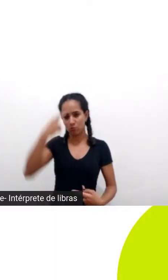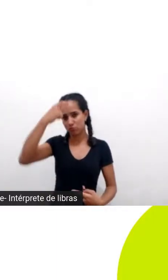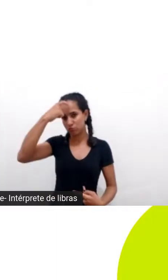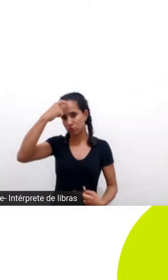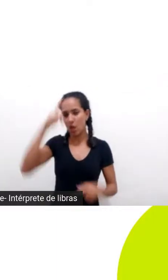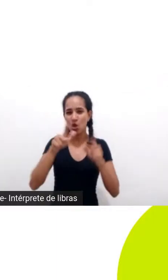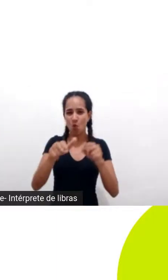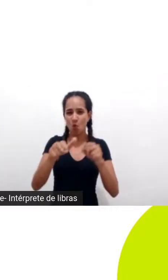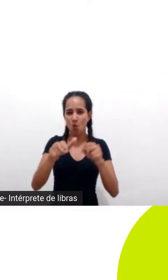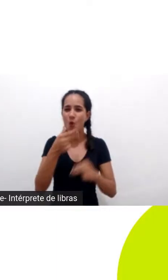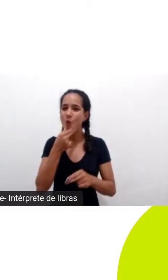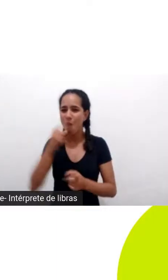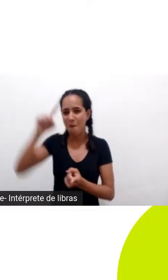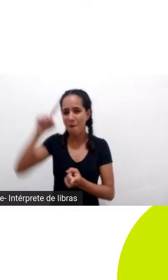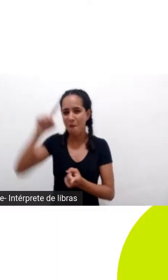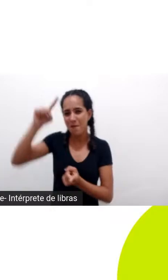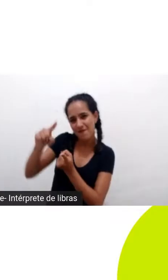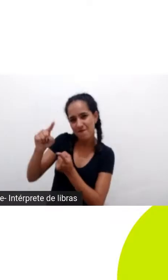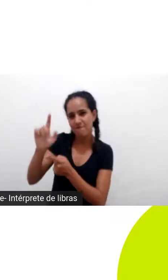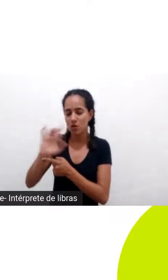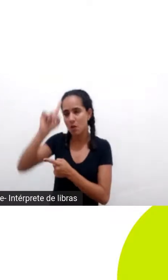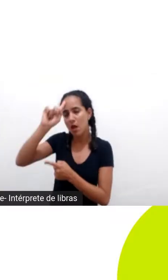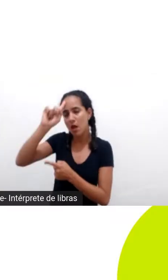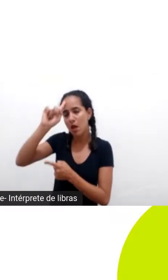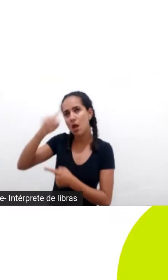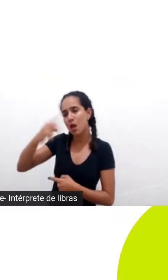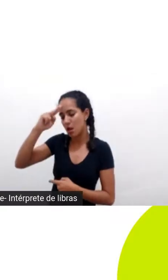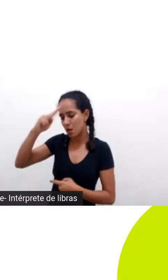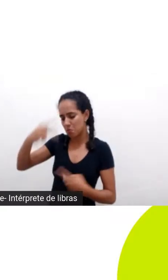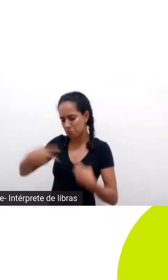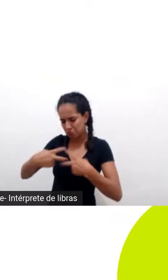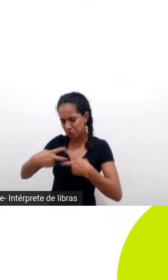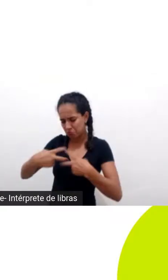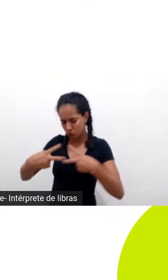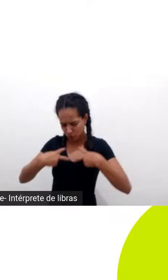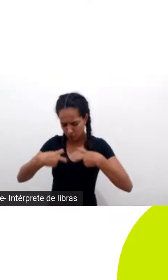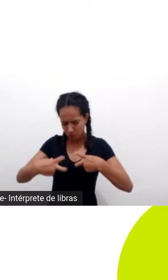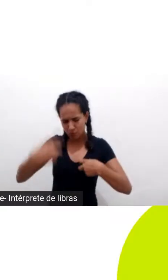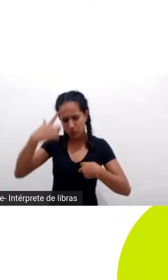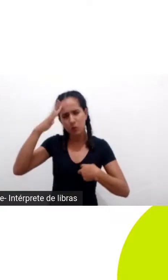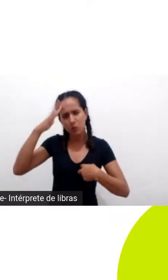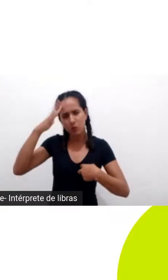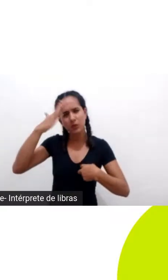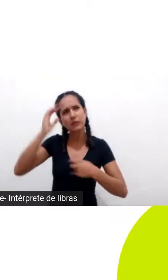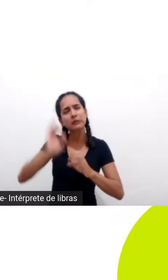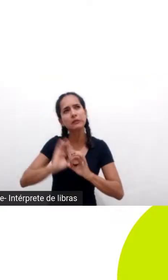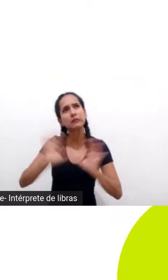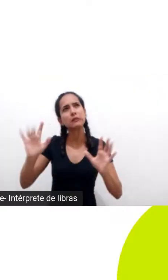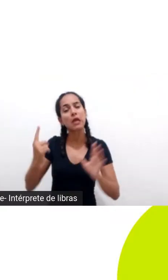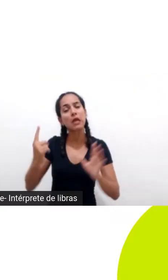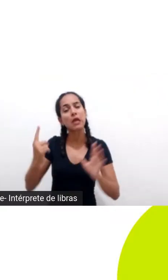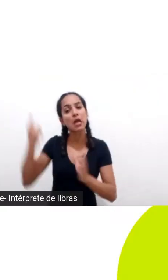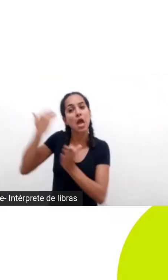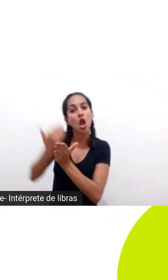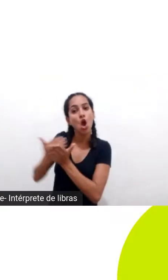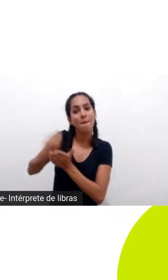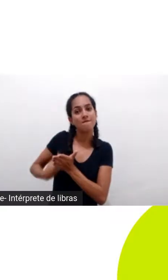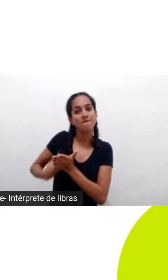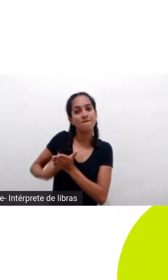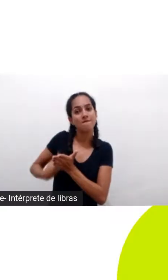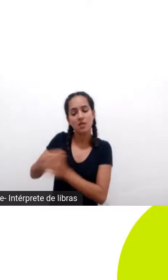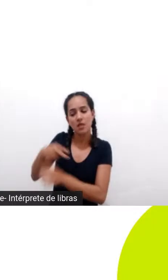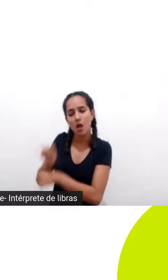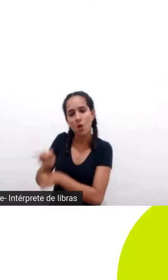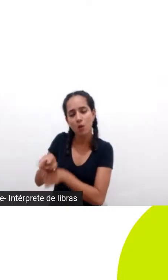ele se conecta a si próprio entende que o que ele fazia no começo era o propósito de vida dele cuidar da mãe dele cuidar dos